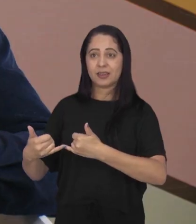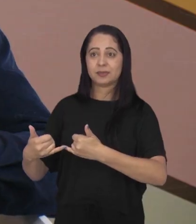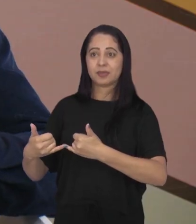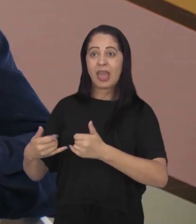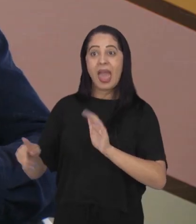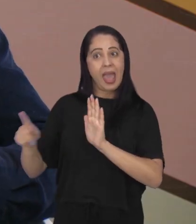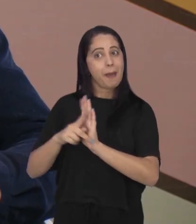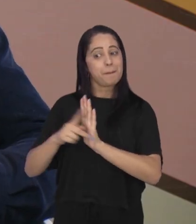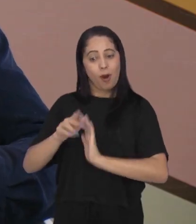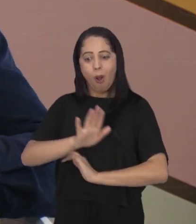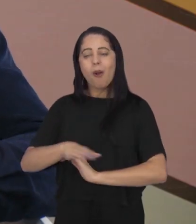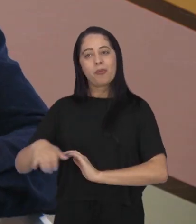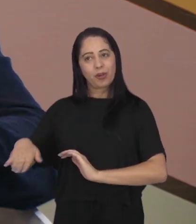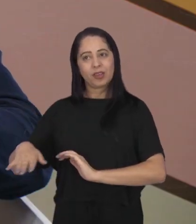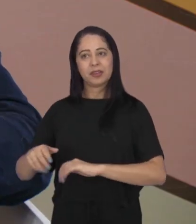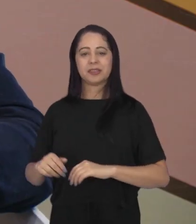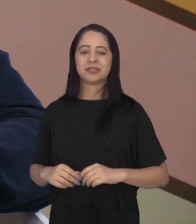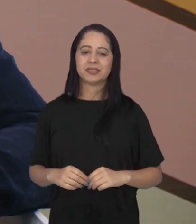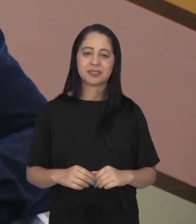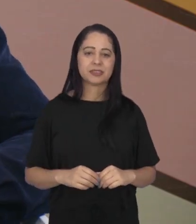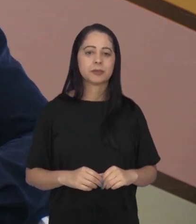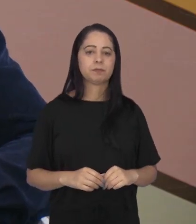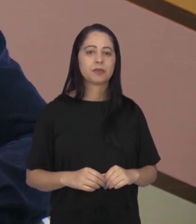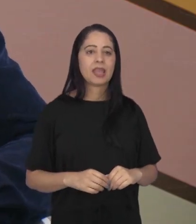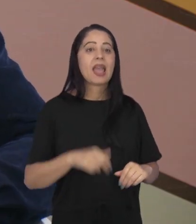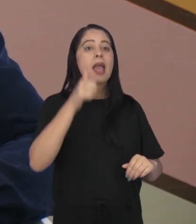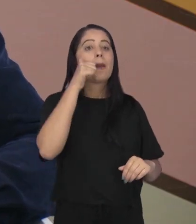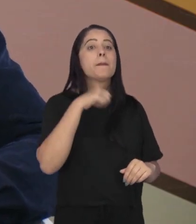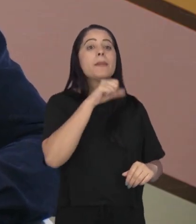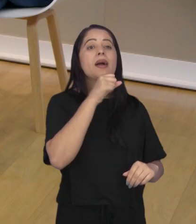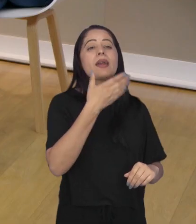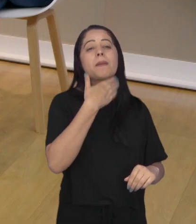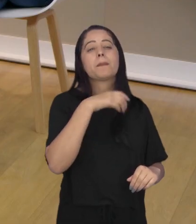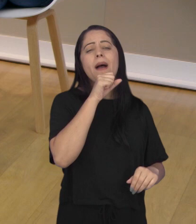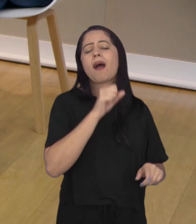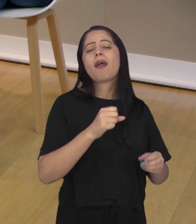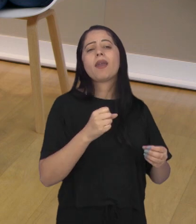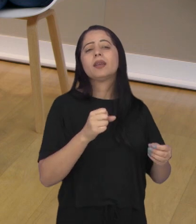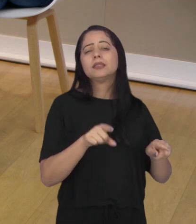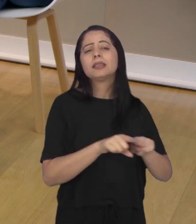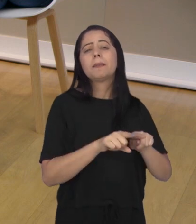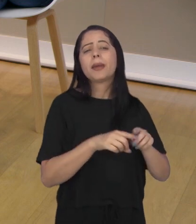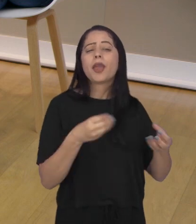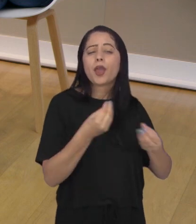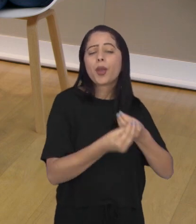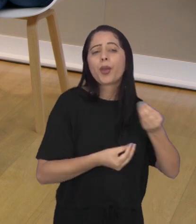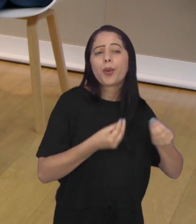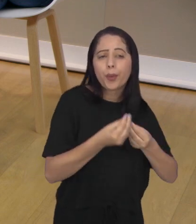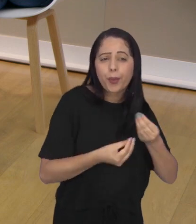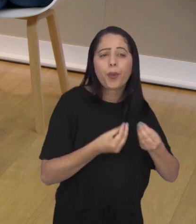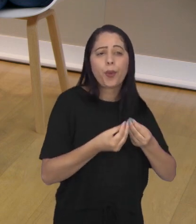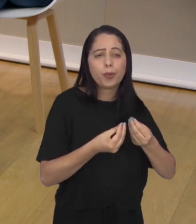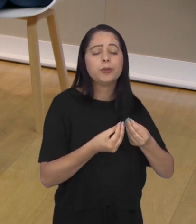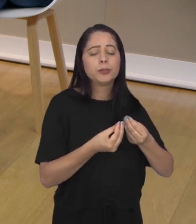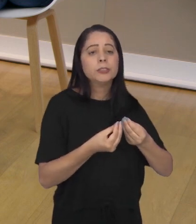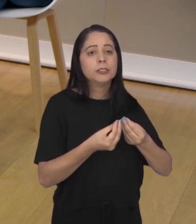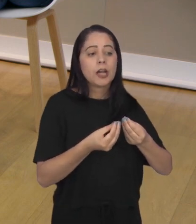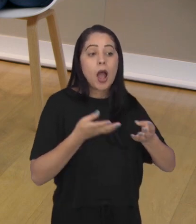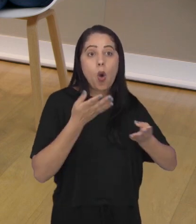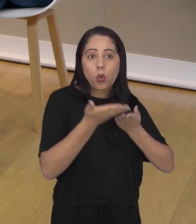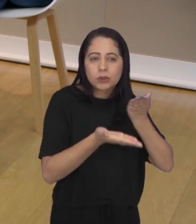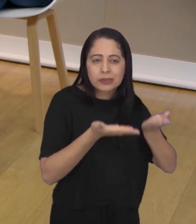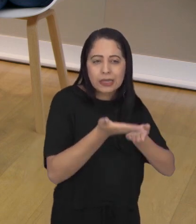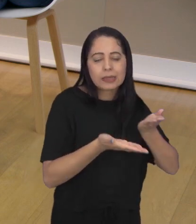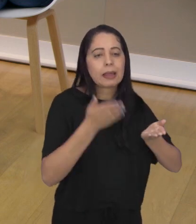aspectos do universo da criança para dentro do hospital. Ótimo. E com os pais das crianças também, eu imagino que deve ser uma orientação